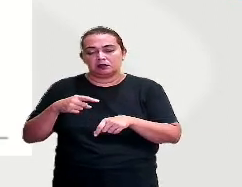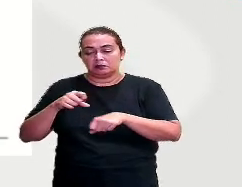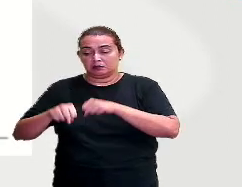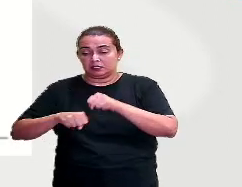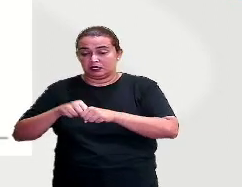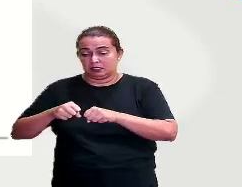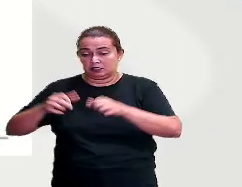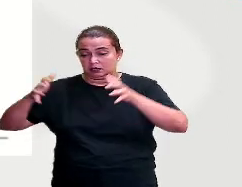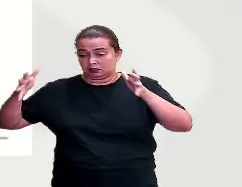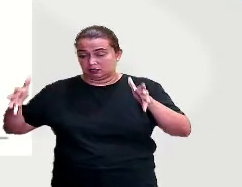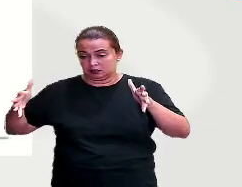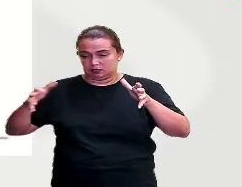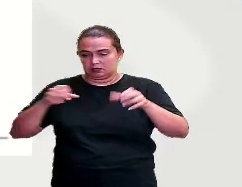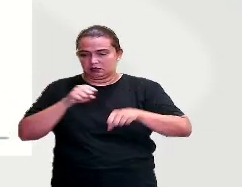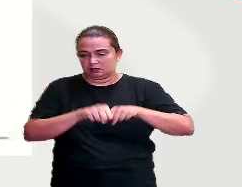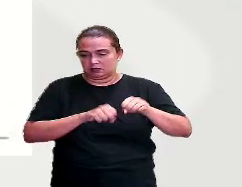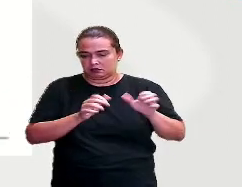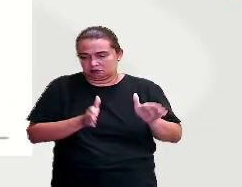bicicleta?